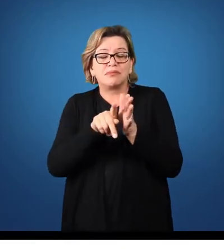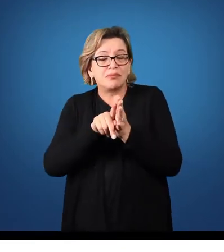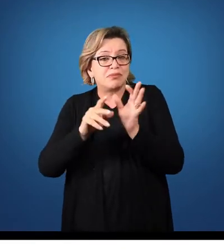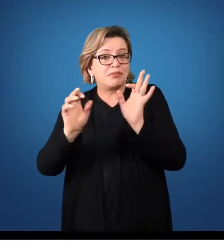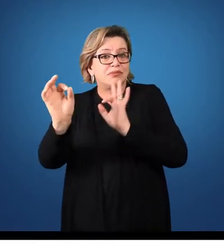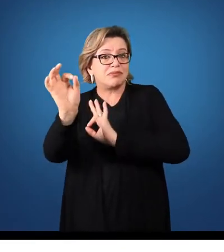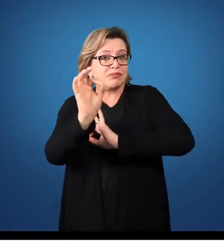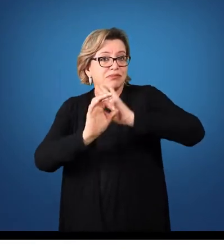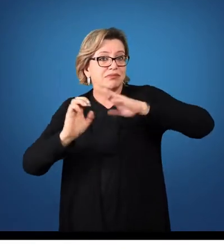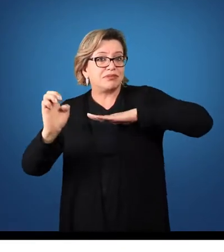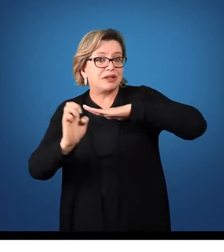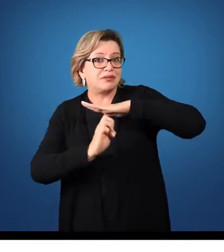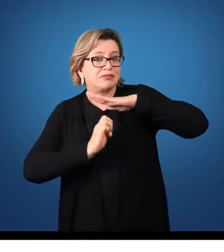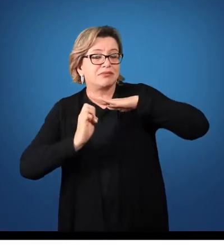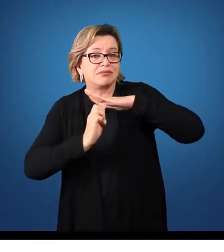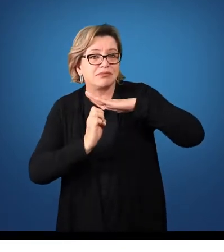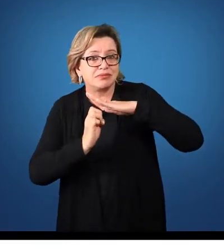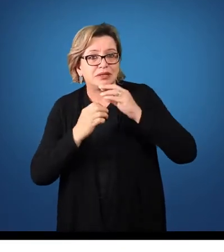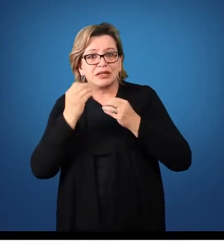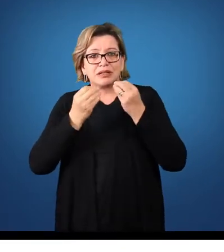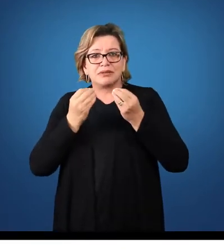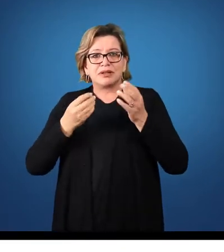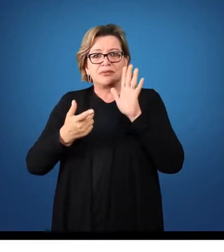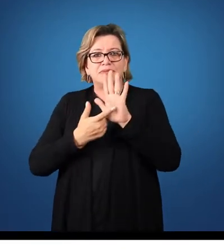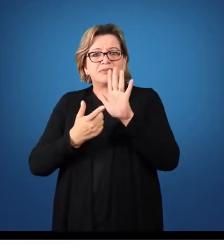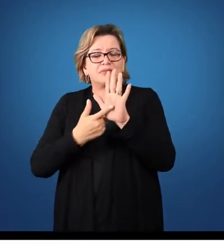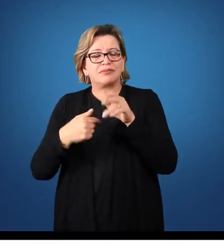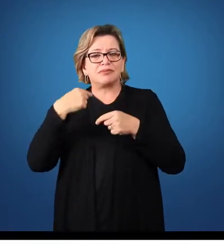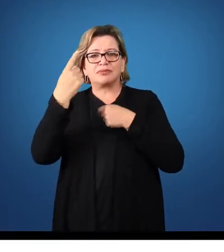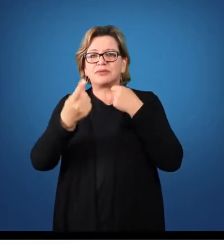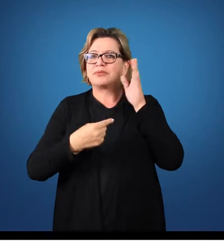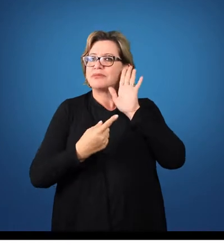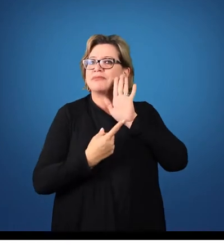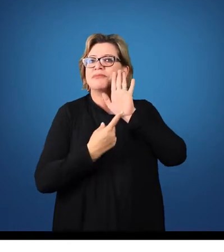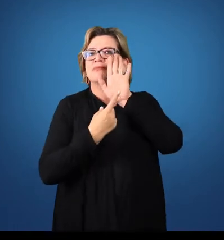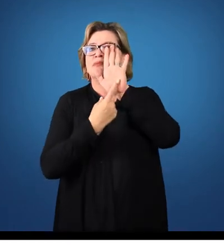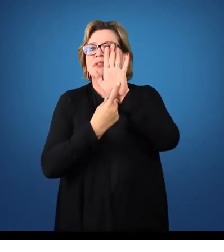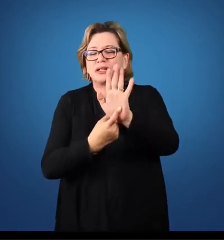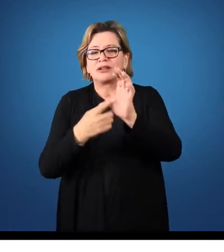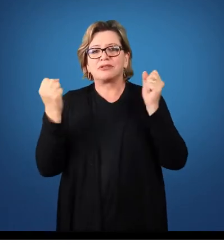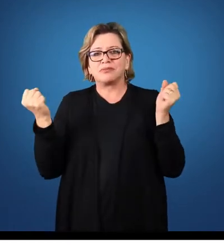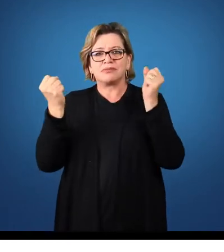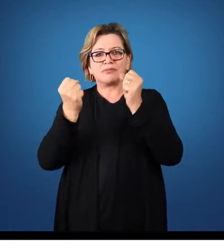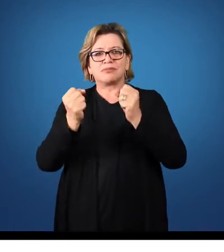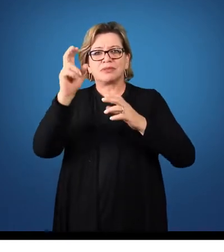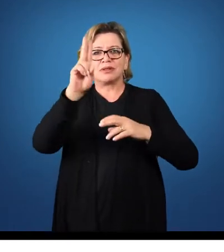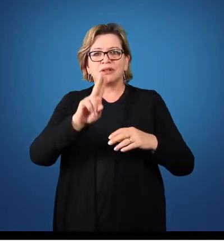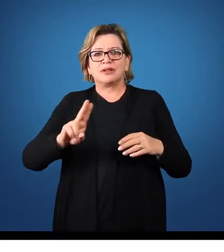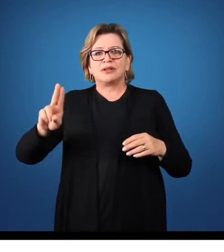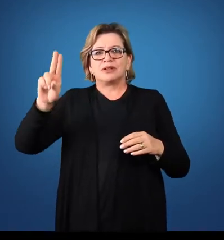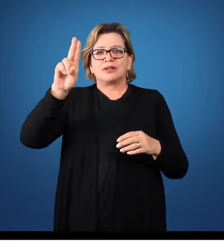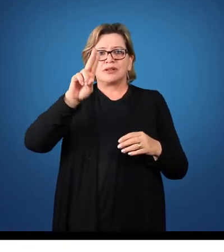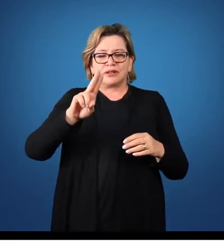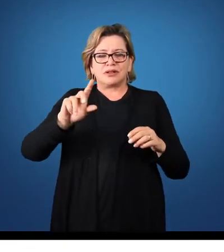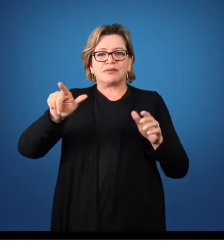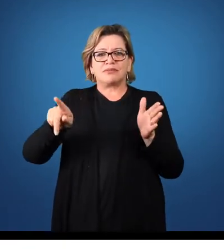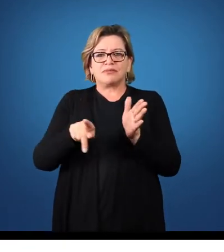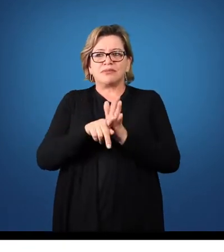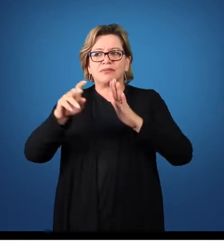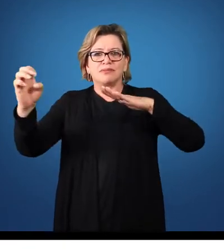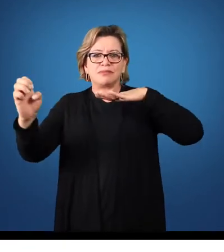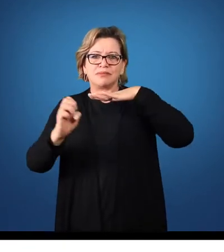sistematizar esses resultados, mensurá-los e apresentar para que possa ser utilizado por uma entidade.